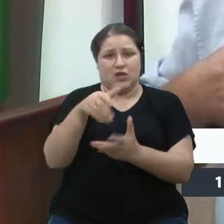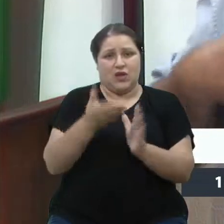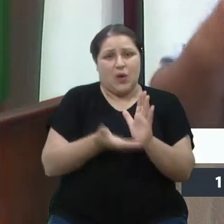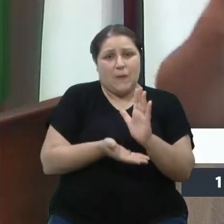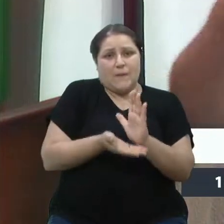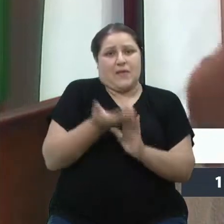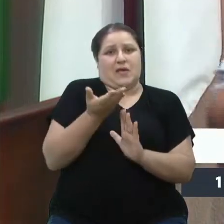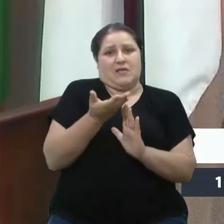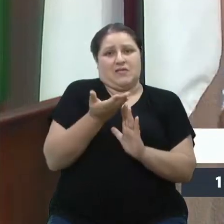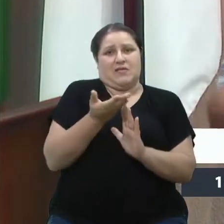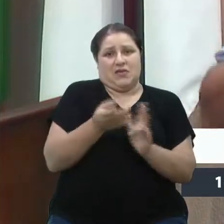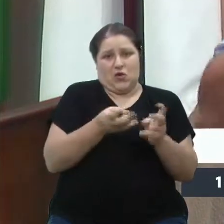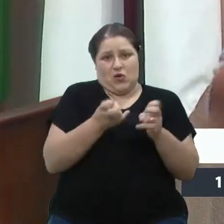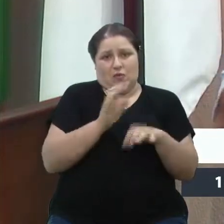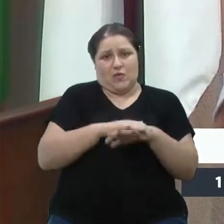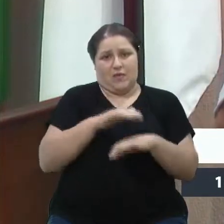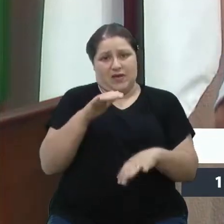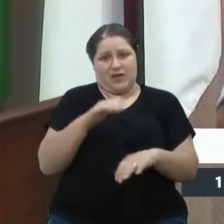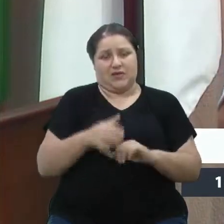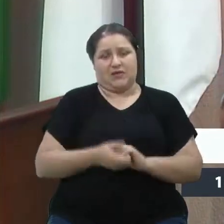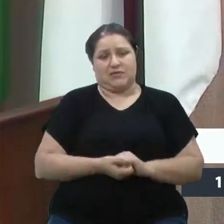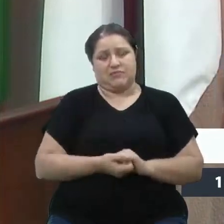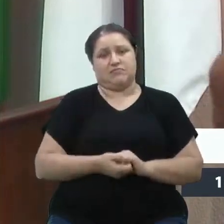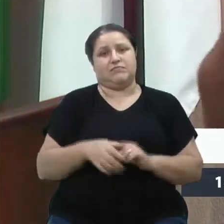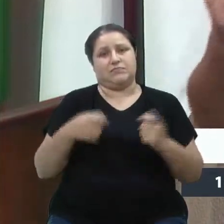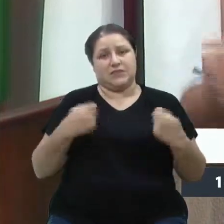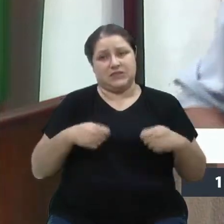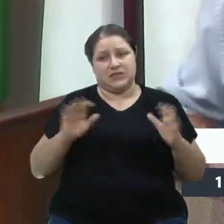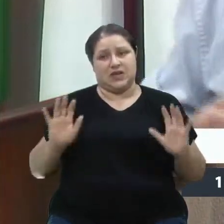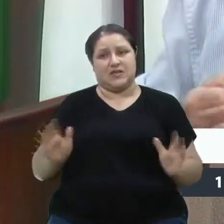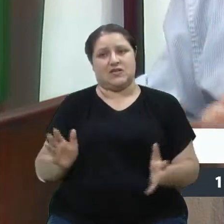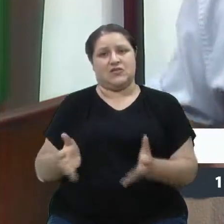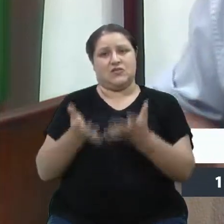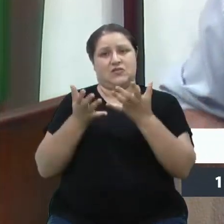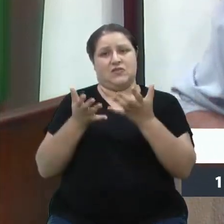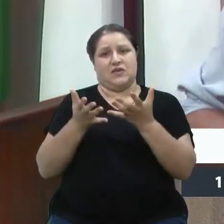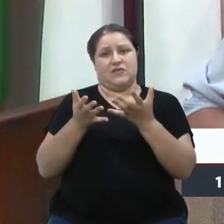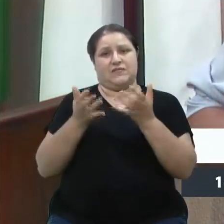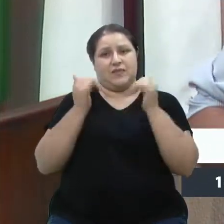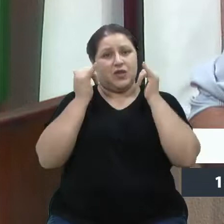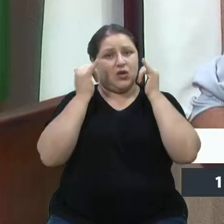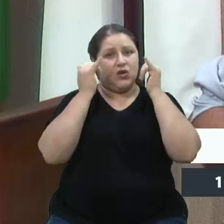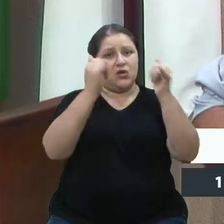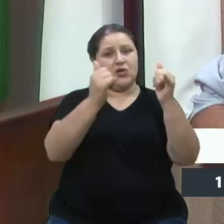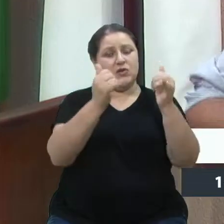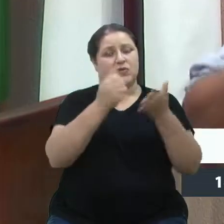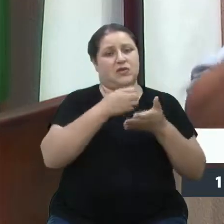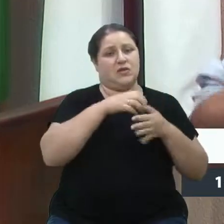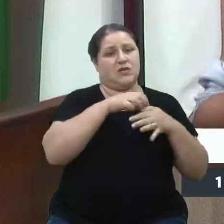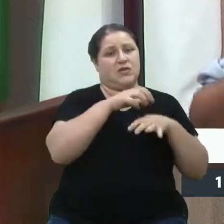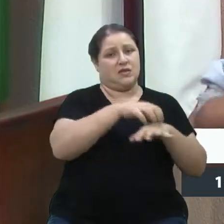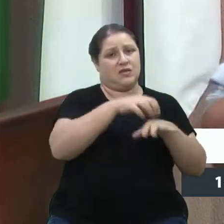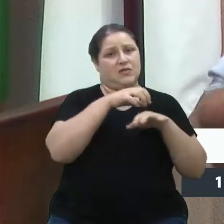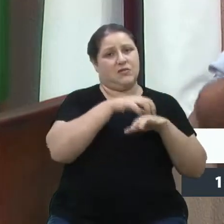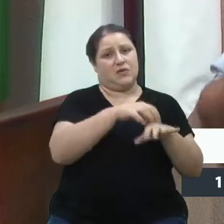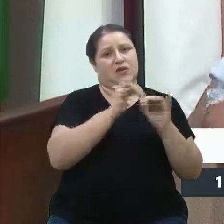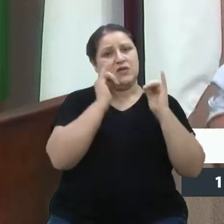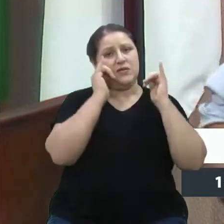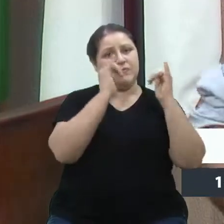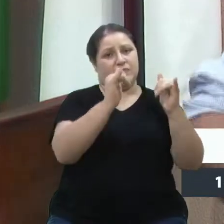Então, precisamos incentivar o transporte coletivo. Os 75